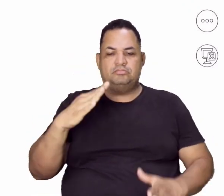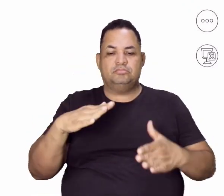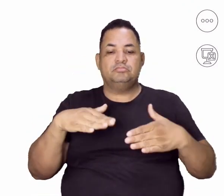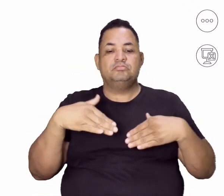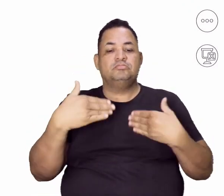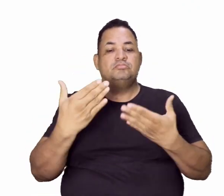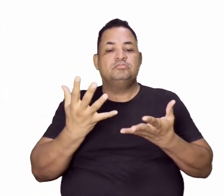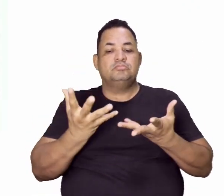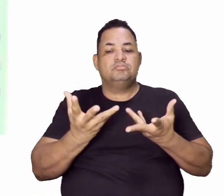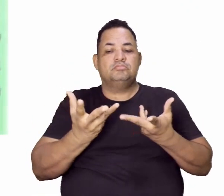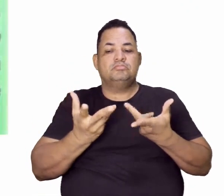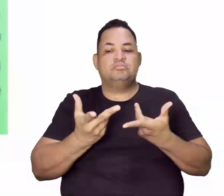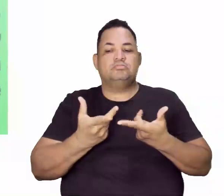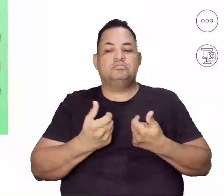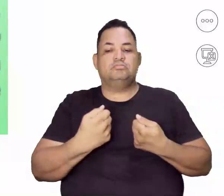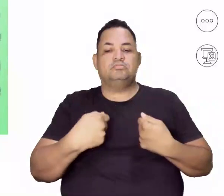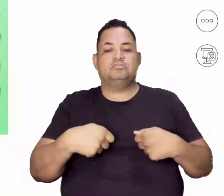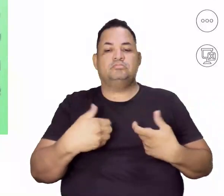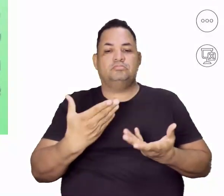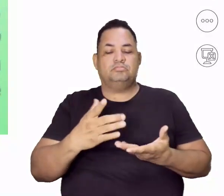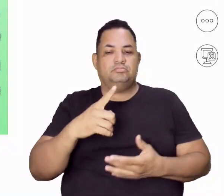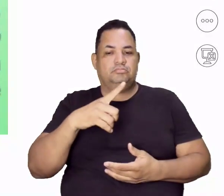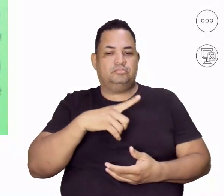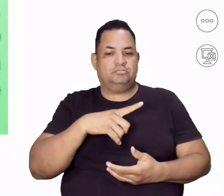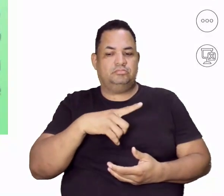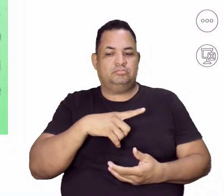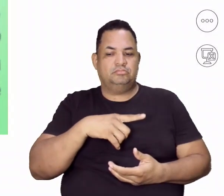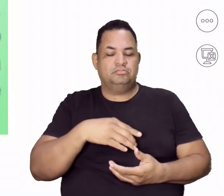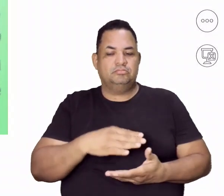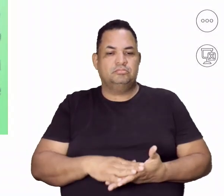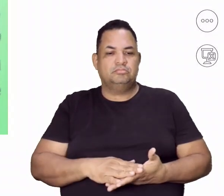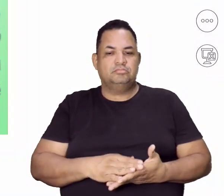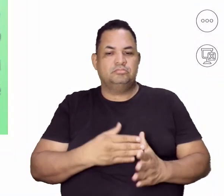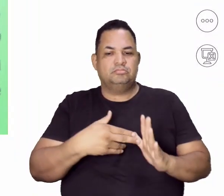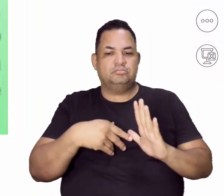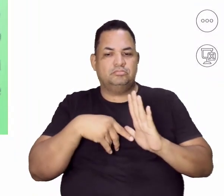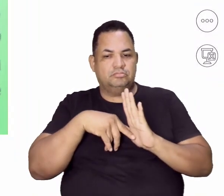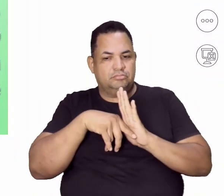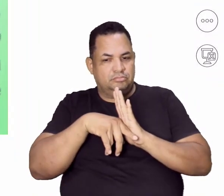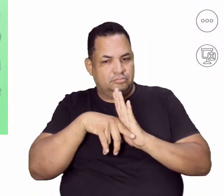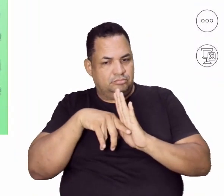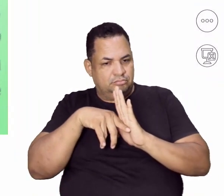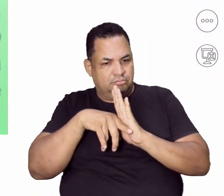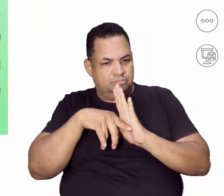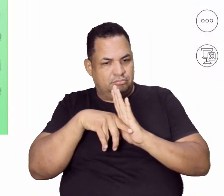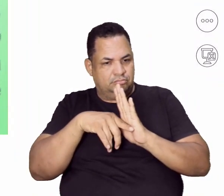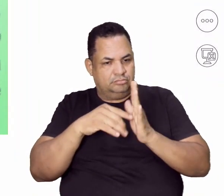é a habilidade de hoje. Olha só, a habilidade será analisar